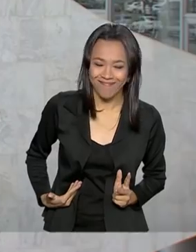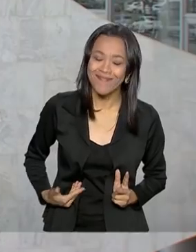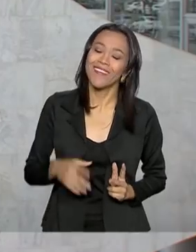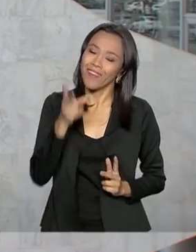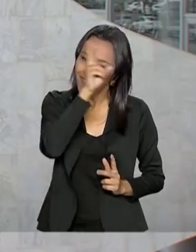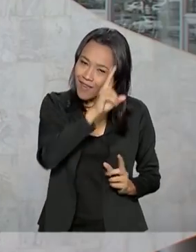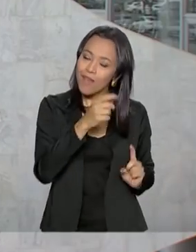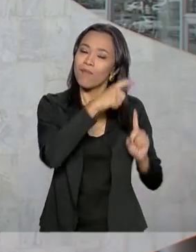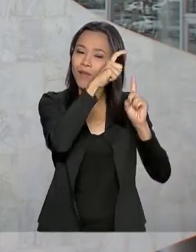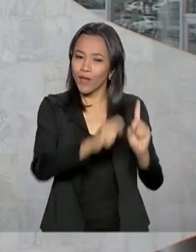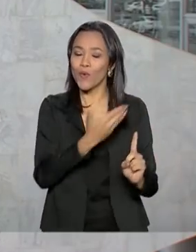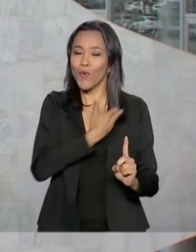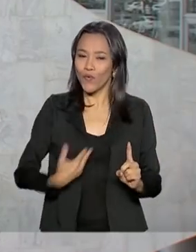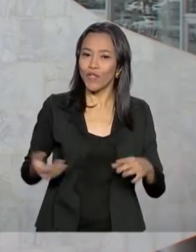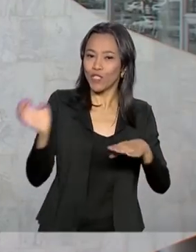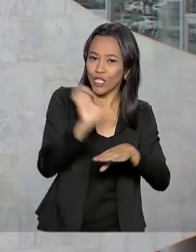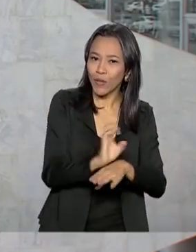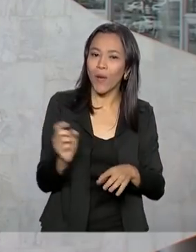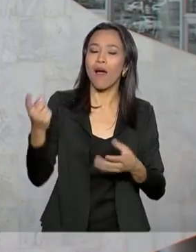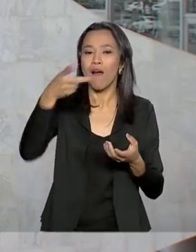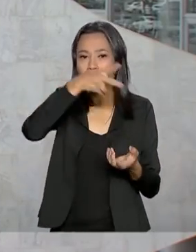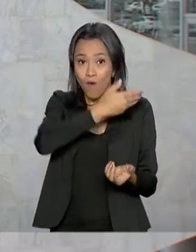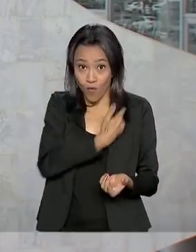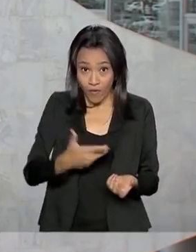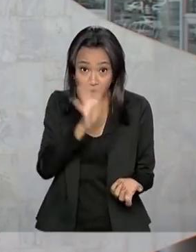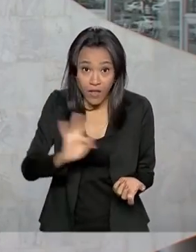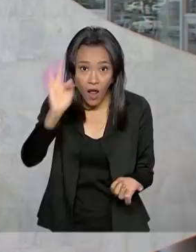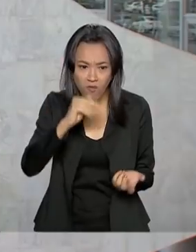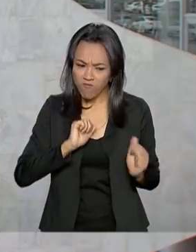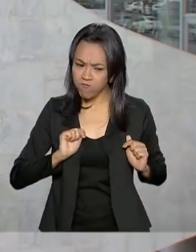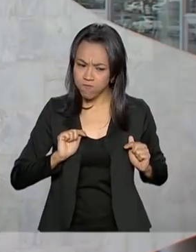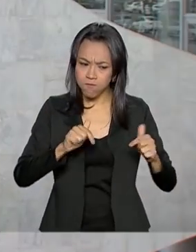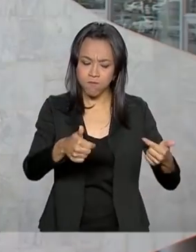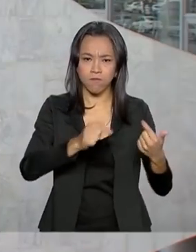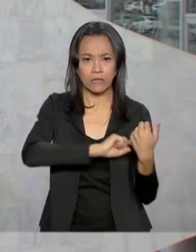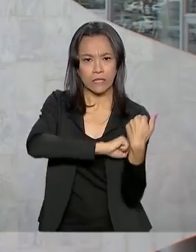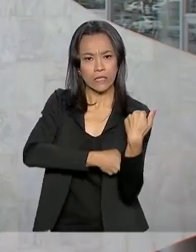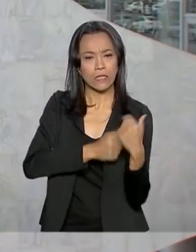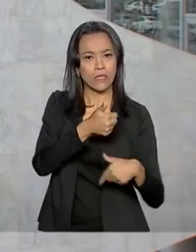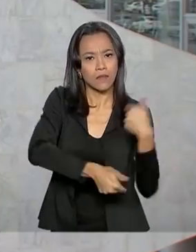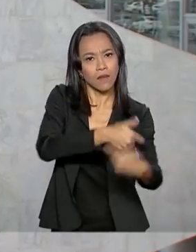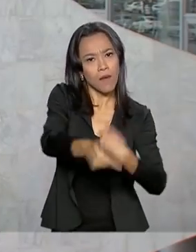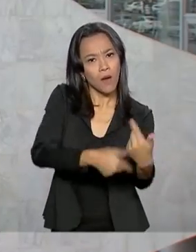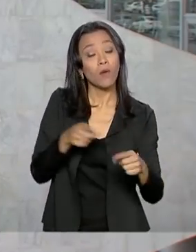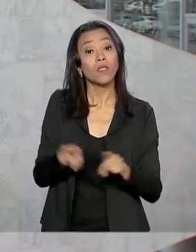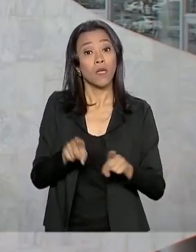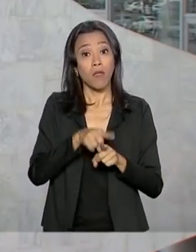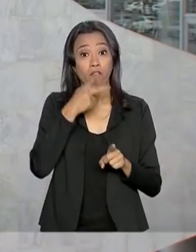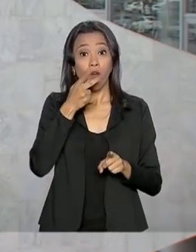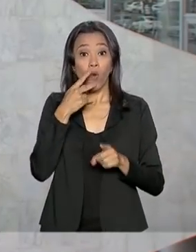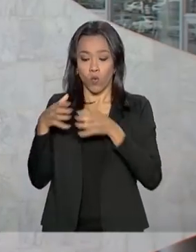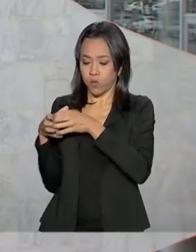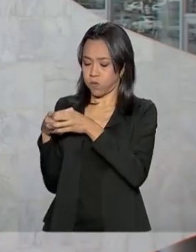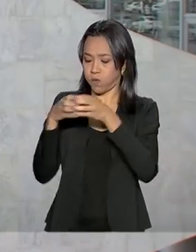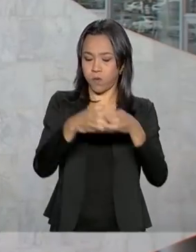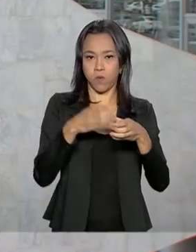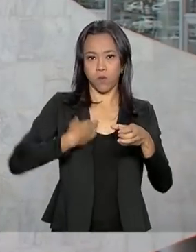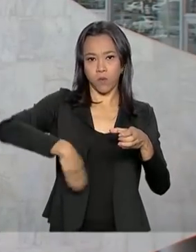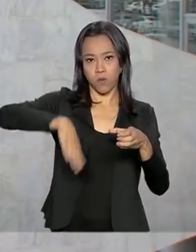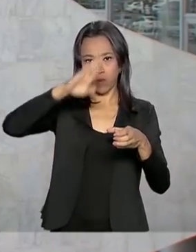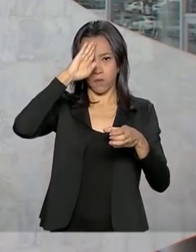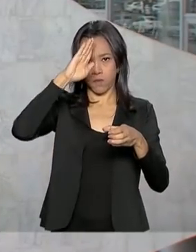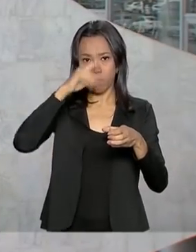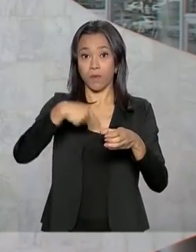e estadual agiram de forma rápida e integrada. E citou o envio da Força Nacional já no início de